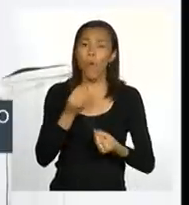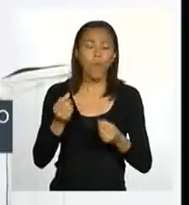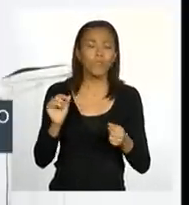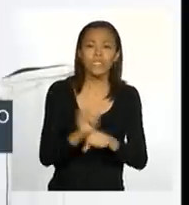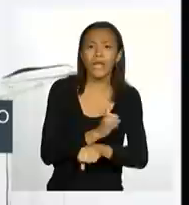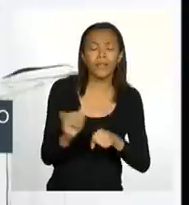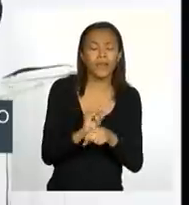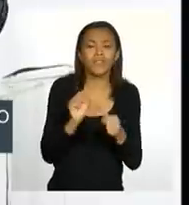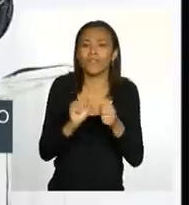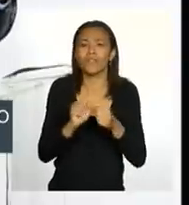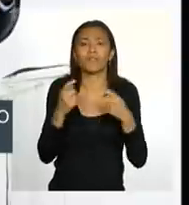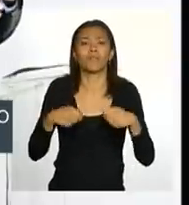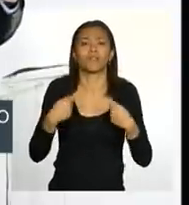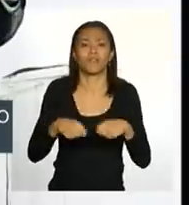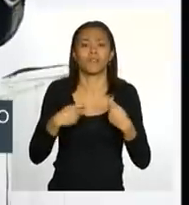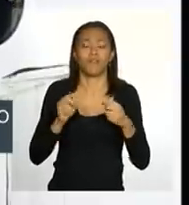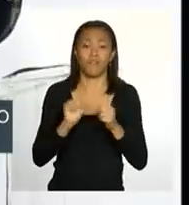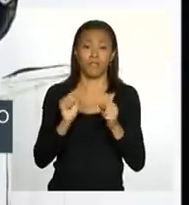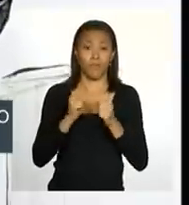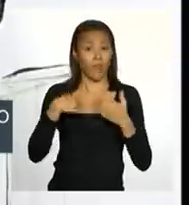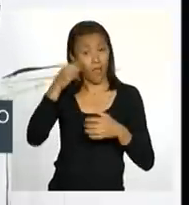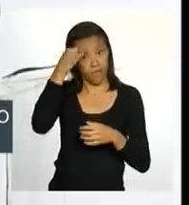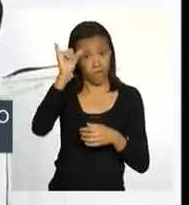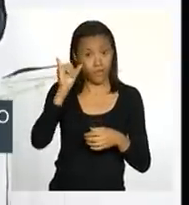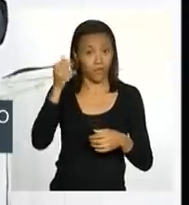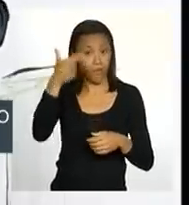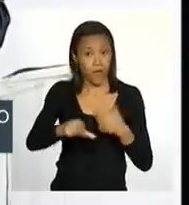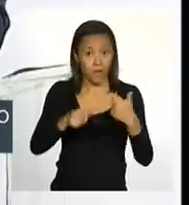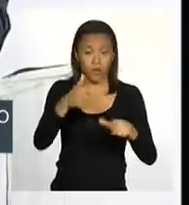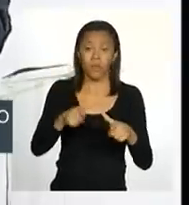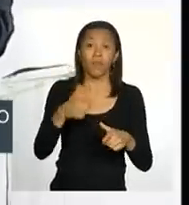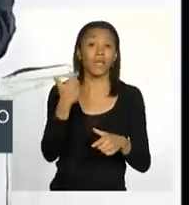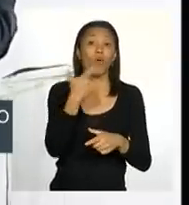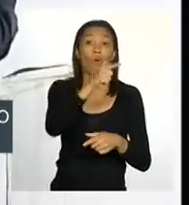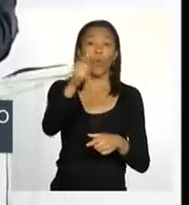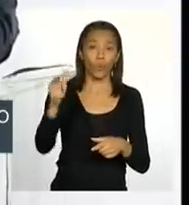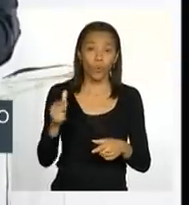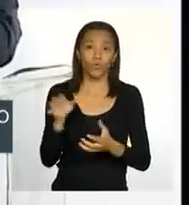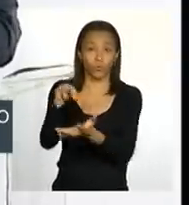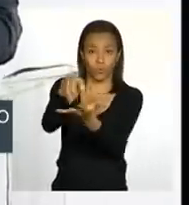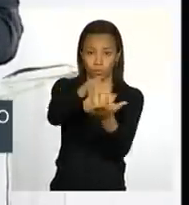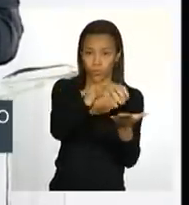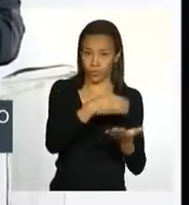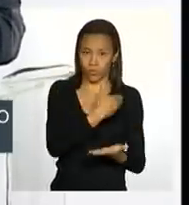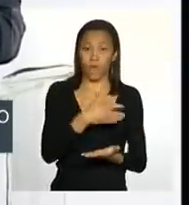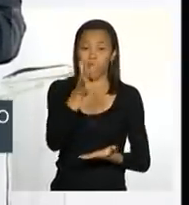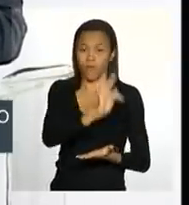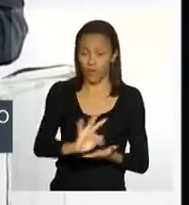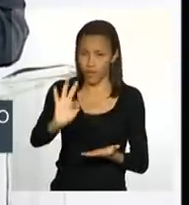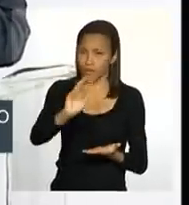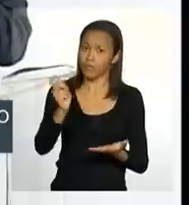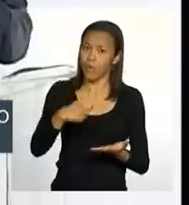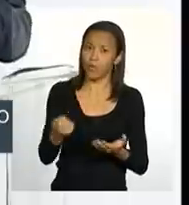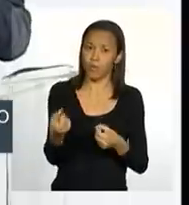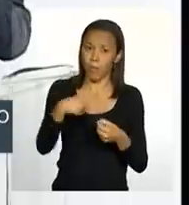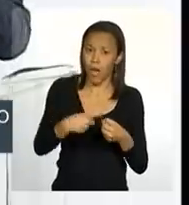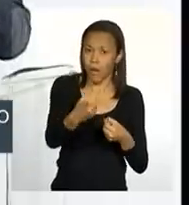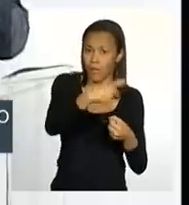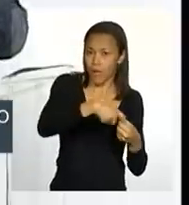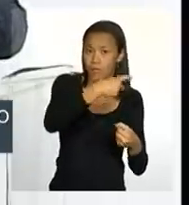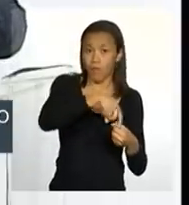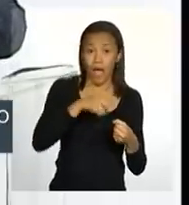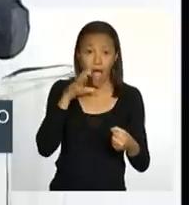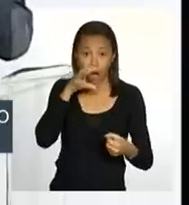providências que precisam ser tomadas para que outros órgãos federais possam ser mobilizados no socorro